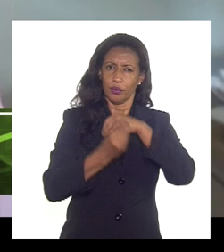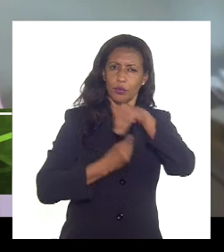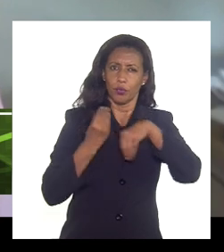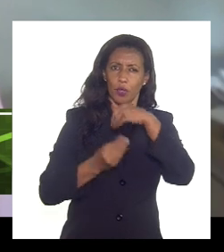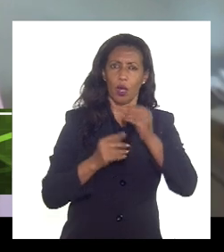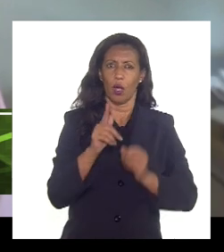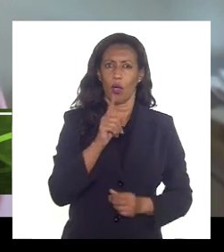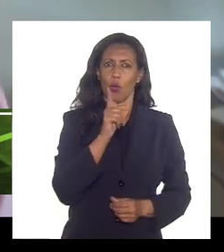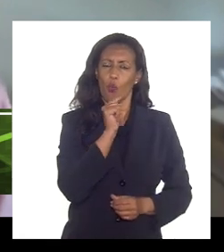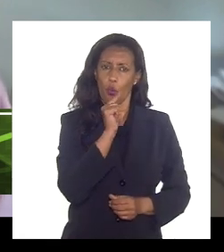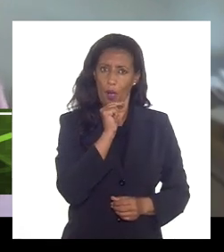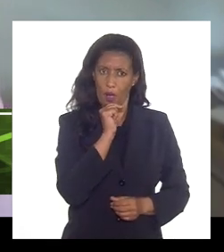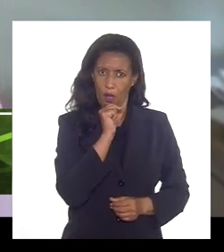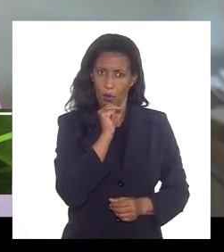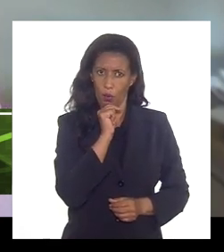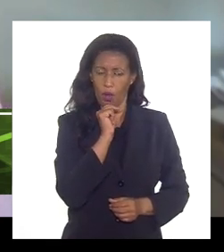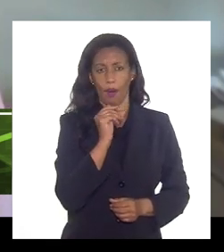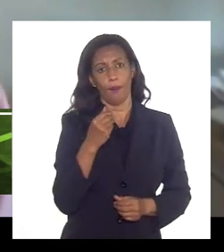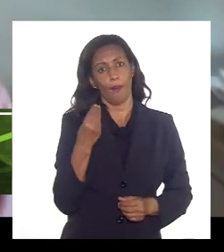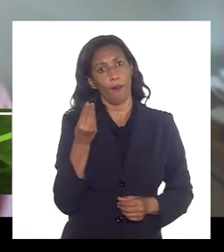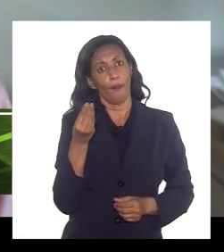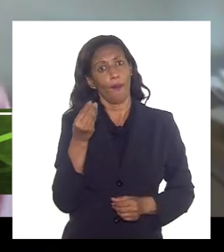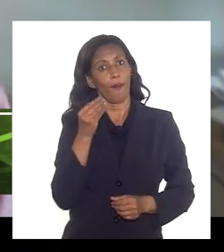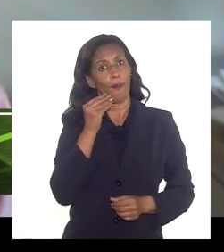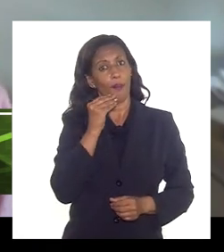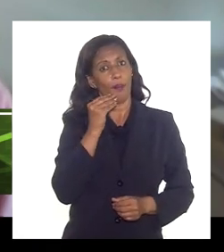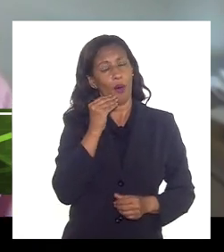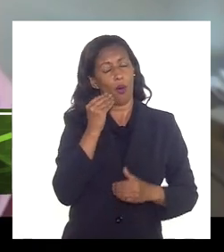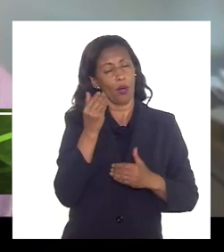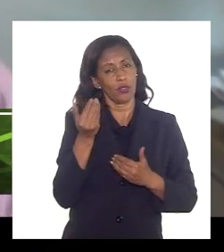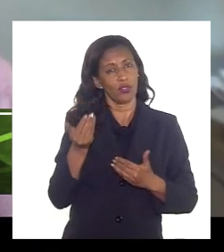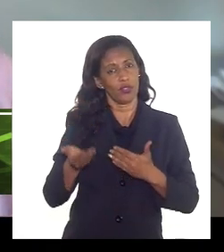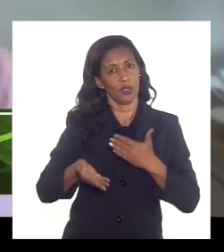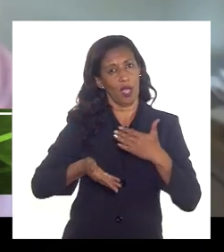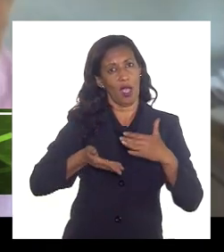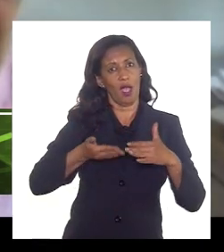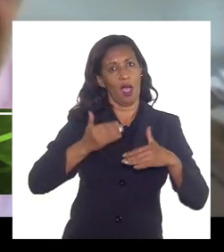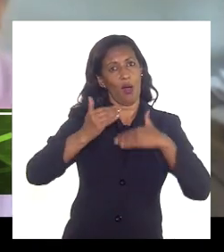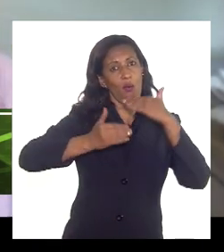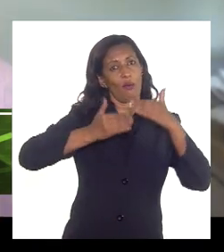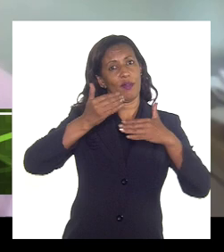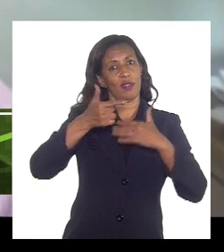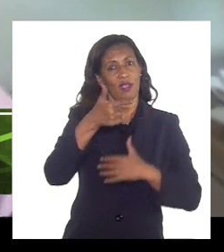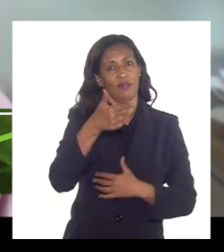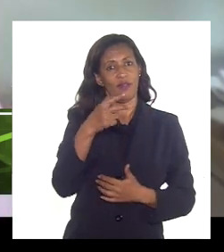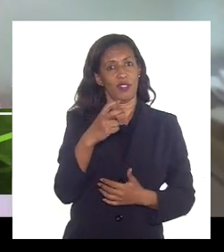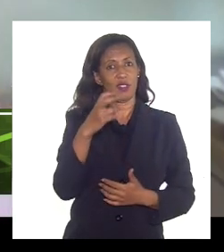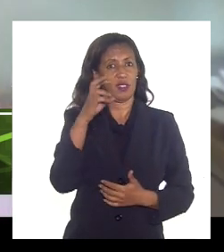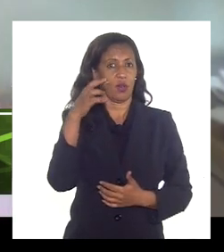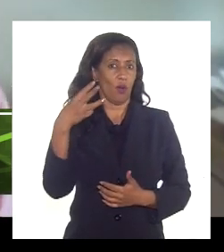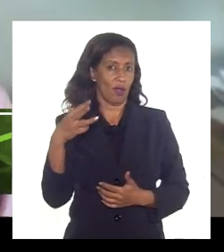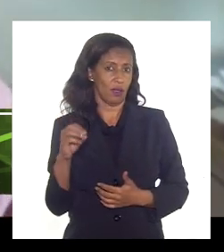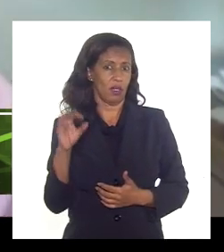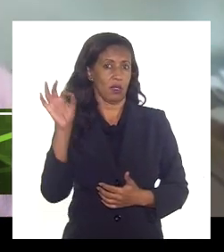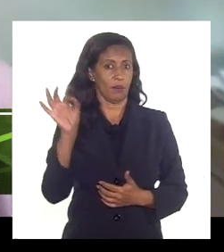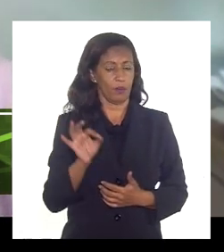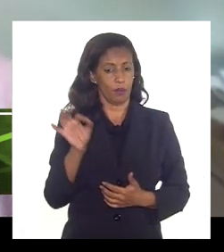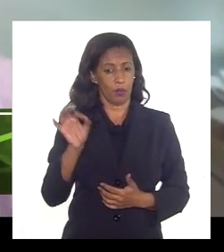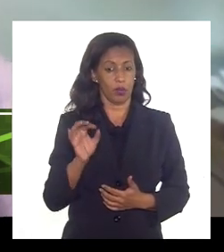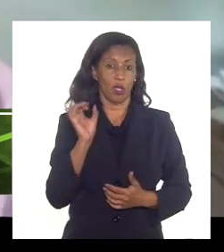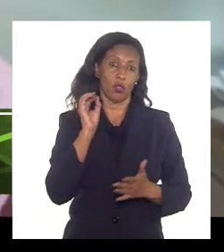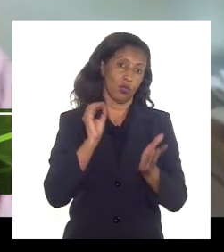poderia aumentar o volume recuperável em 25% a 30% só falta